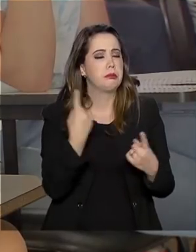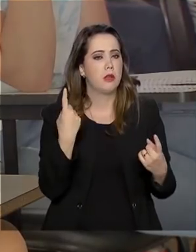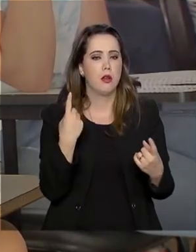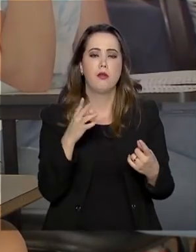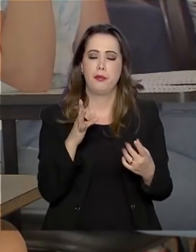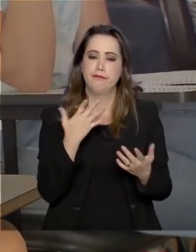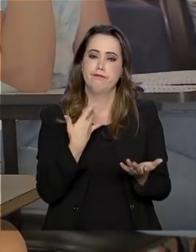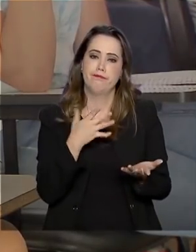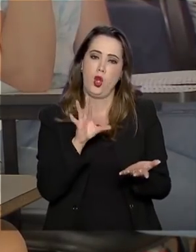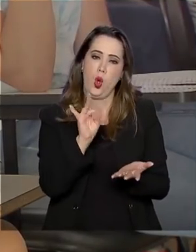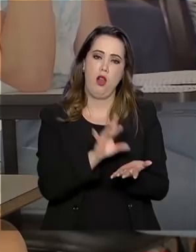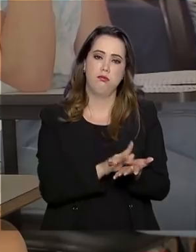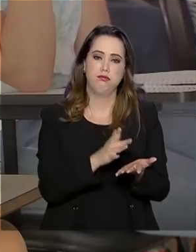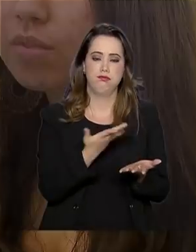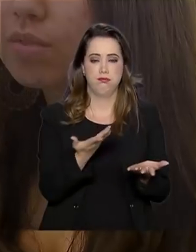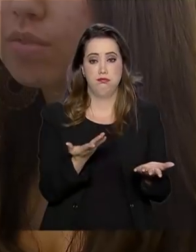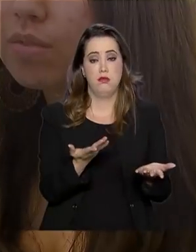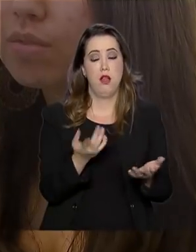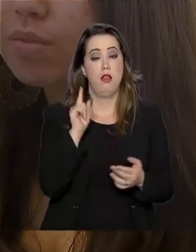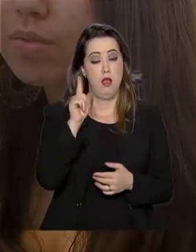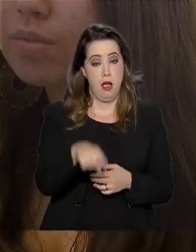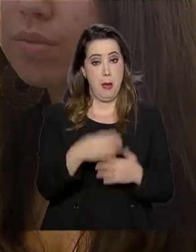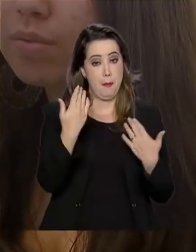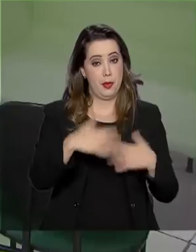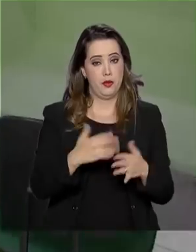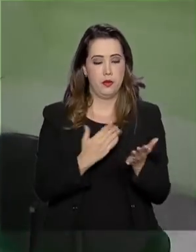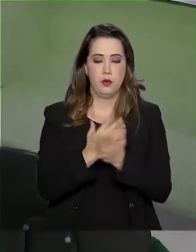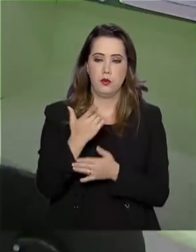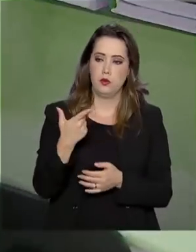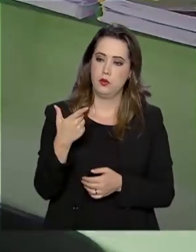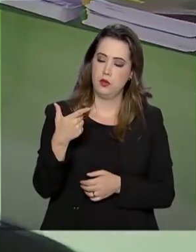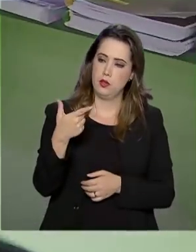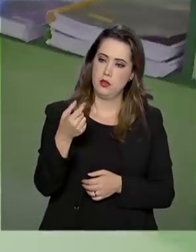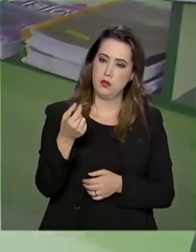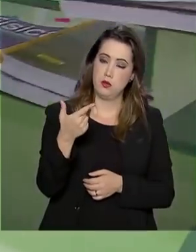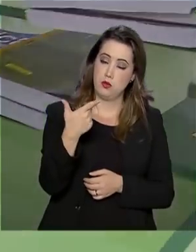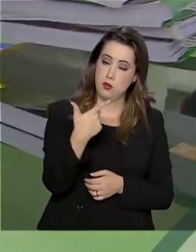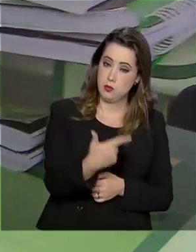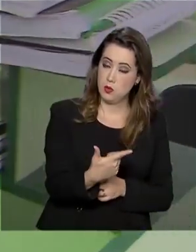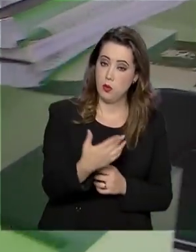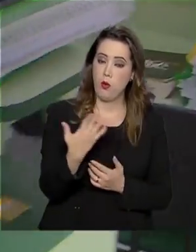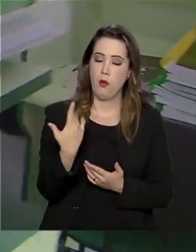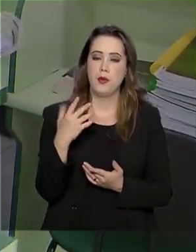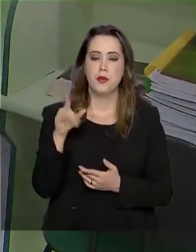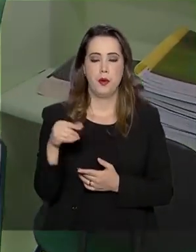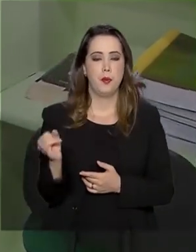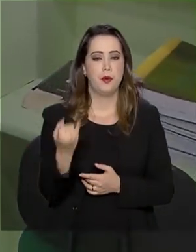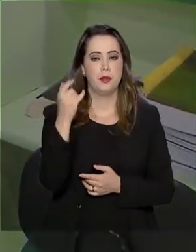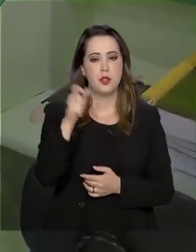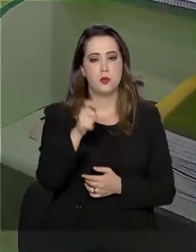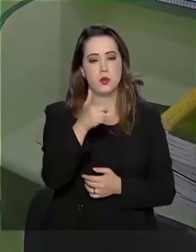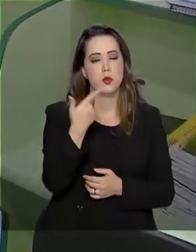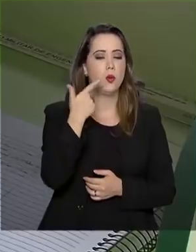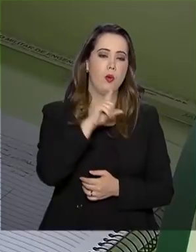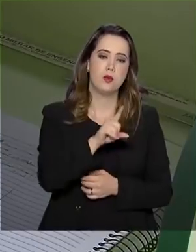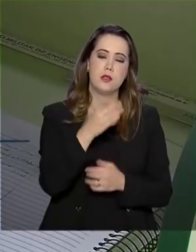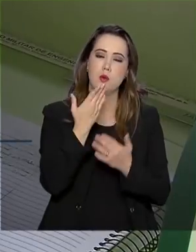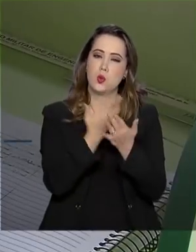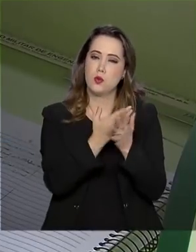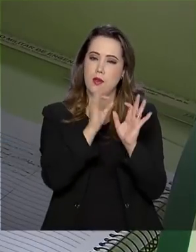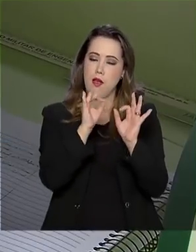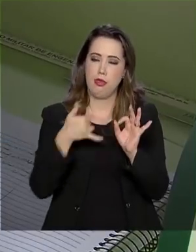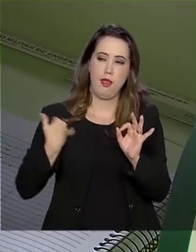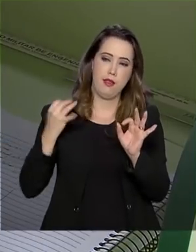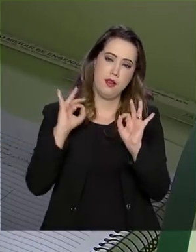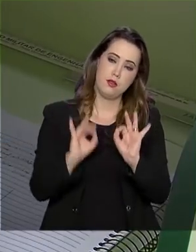é realizado desde 2002 e é uma oportunidade para quem não conseguiu concluir os estudos na idade adequada. Para